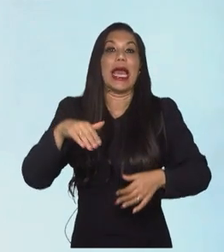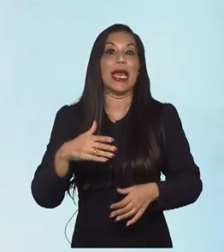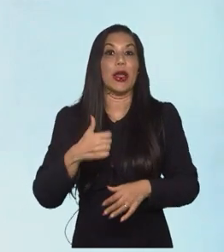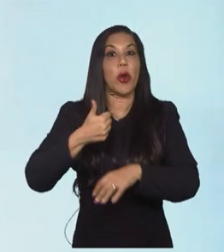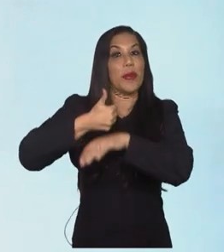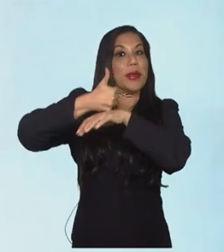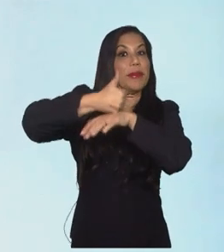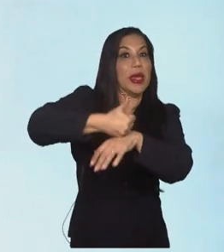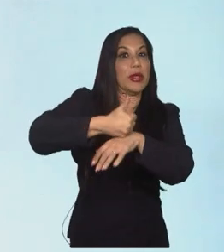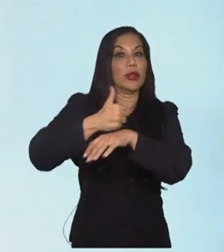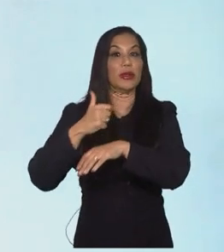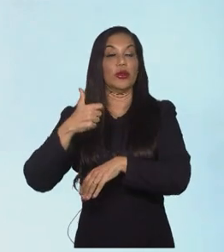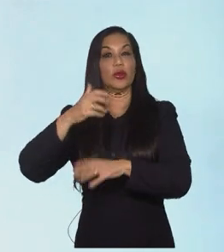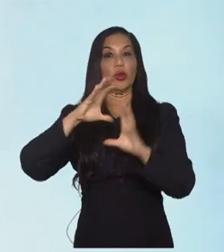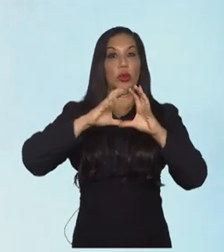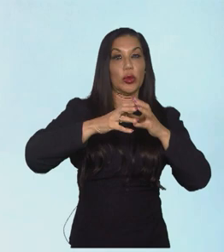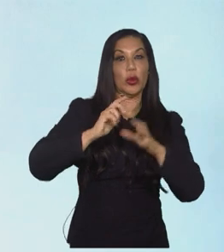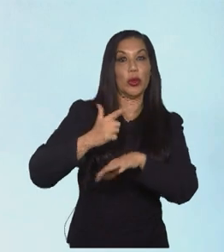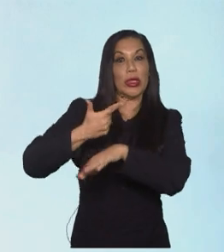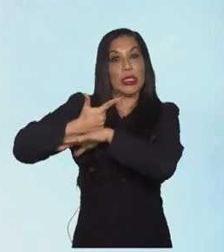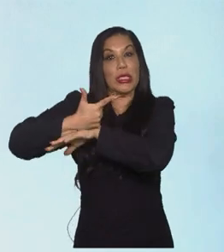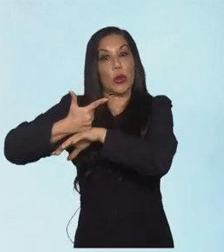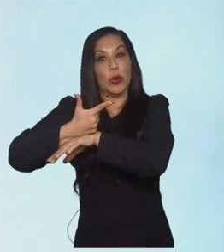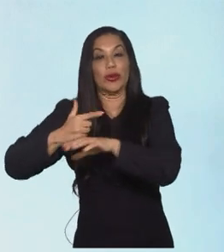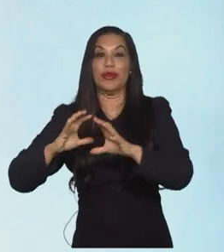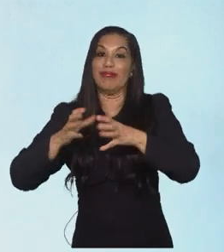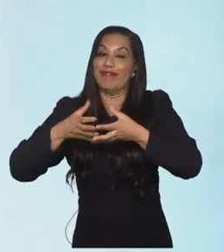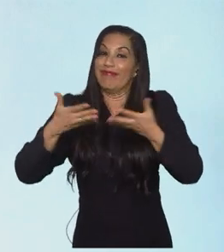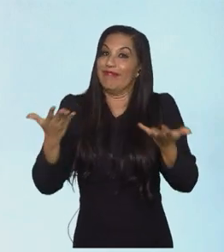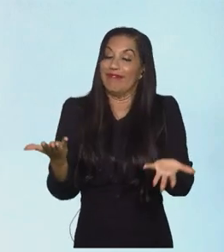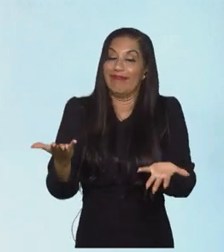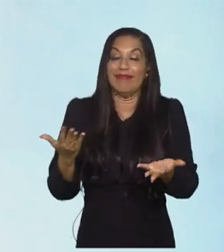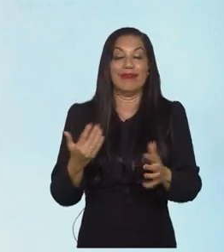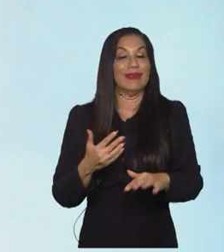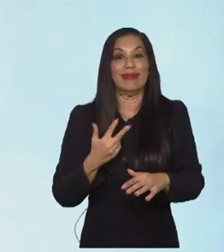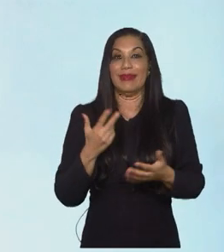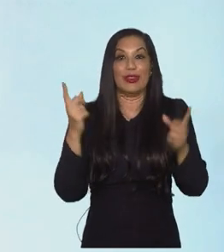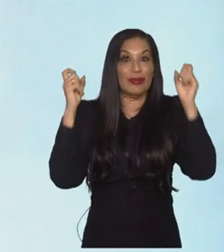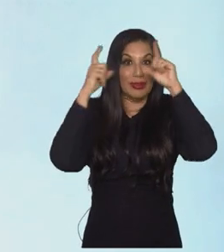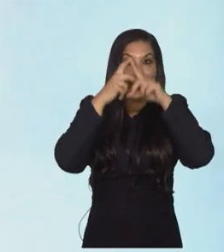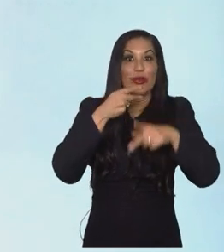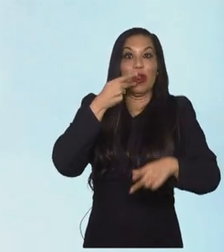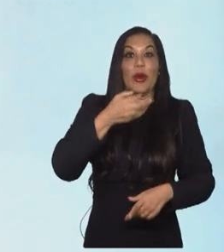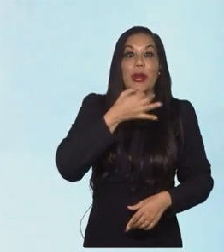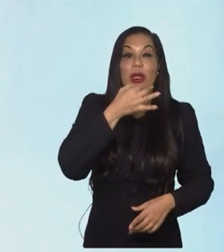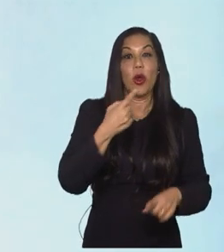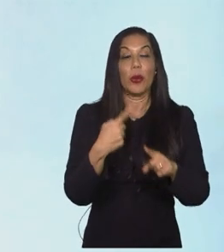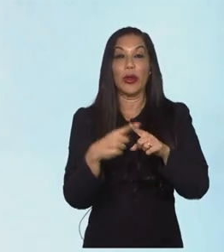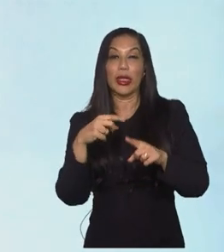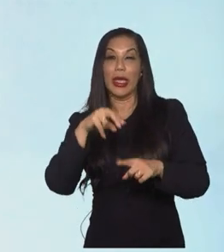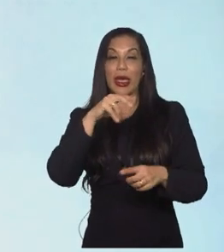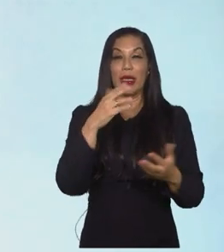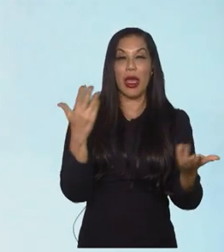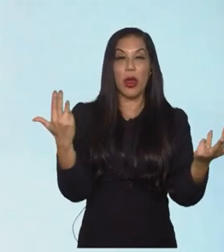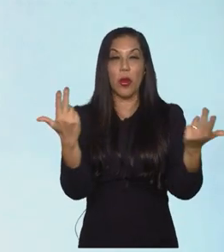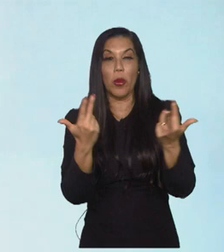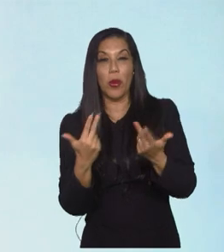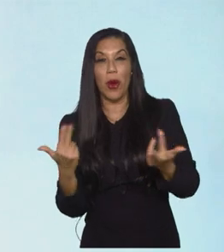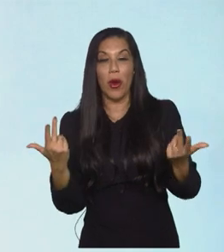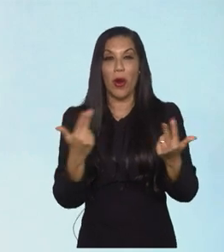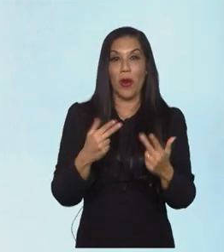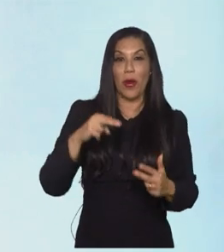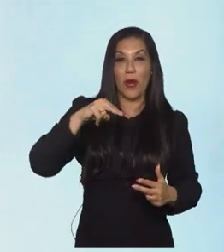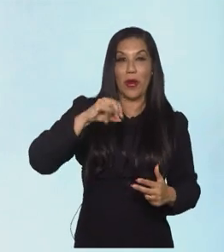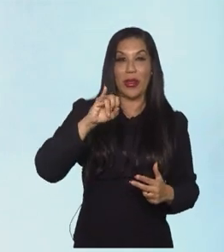a primeira do grupo, quem seria a segunda do grupo, até porque são equipes que tem nível muito próximo, acho que a